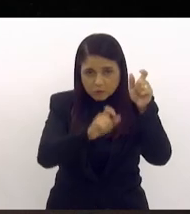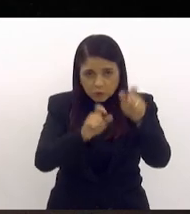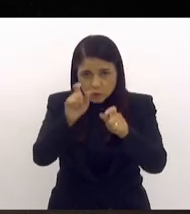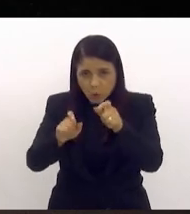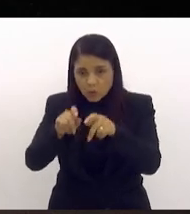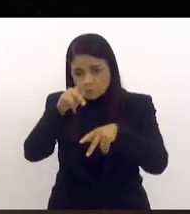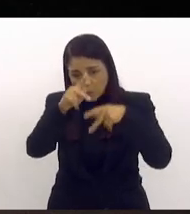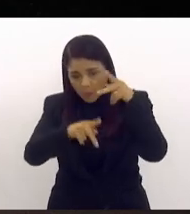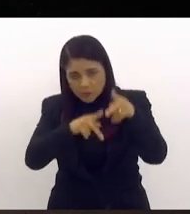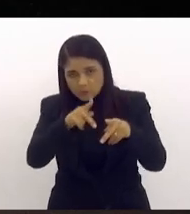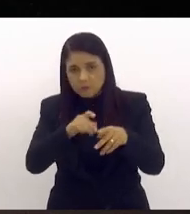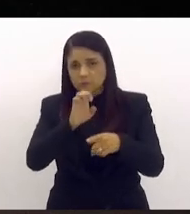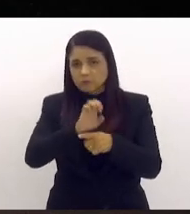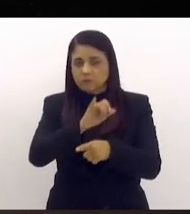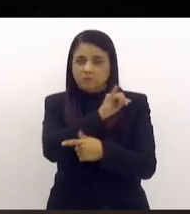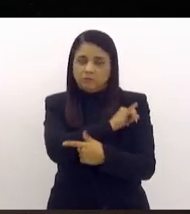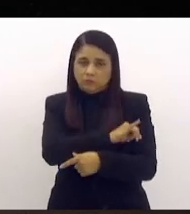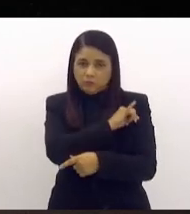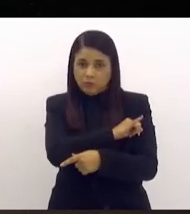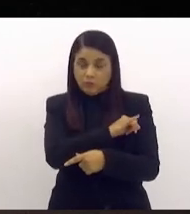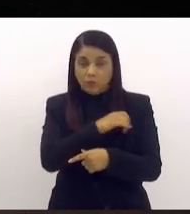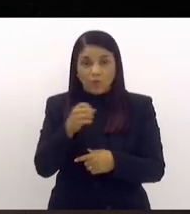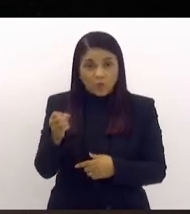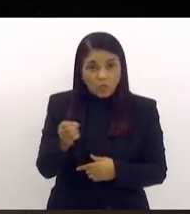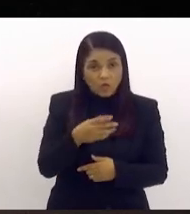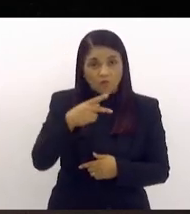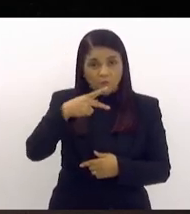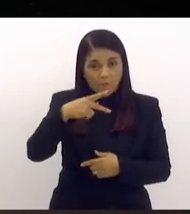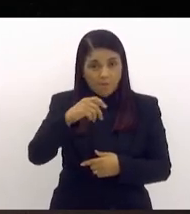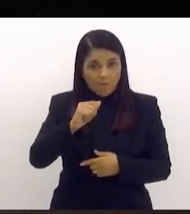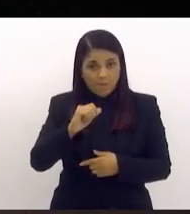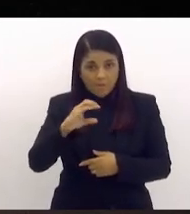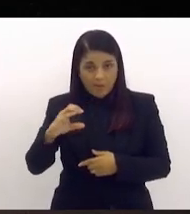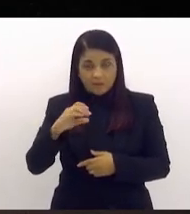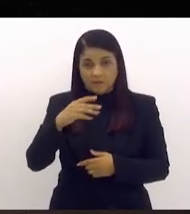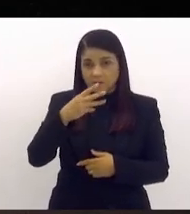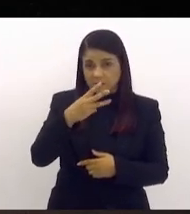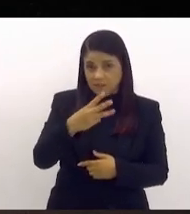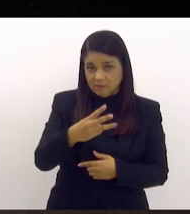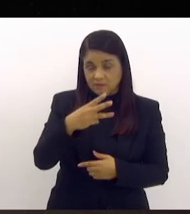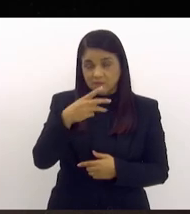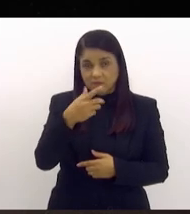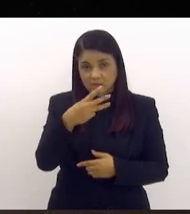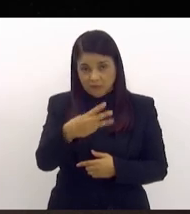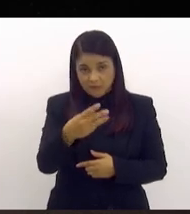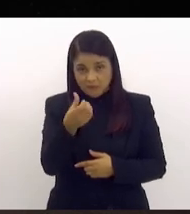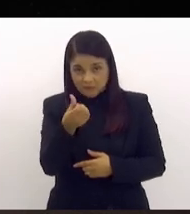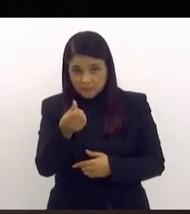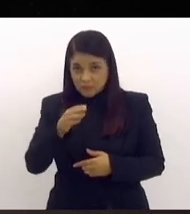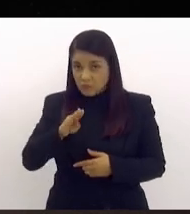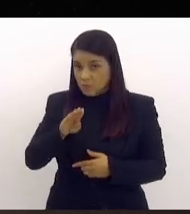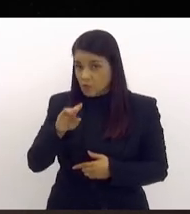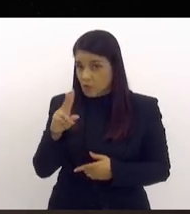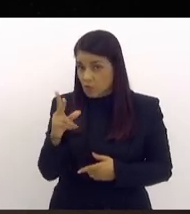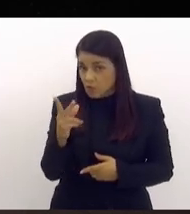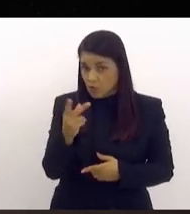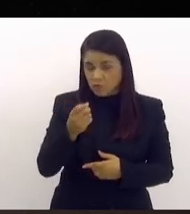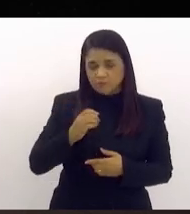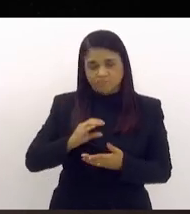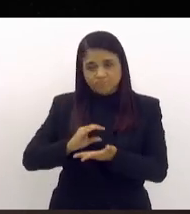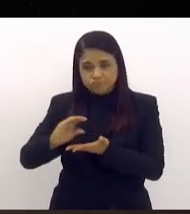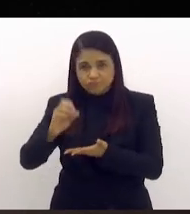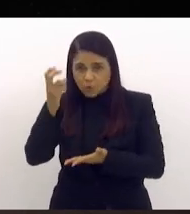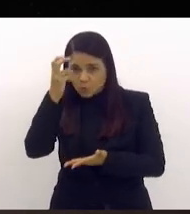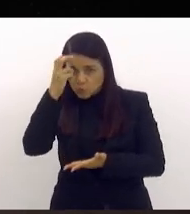do Estado do Rio de Janeiro. Então, o novo PAC, os R$ 336 bilhões, vai ter dinheiro para a cultura,